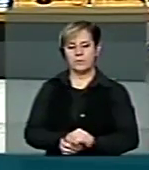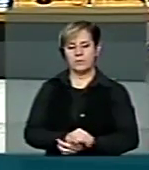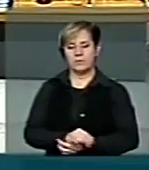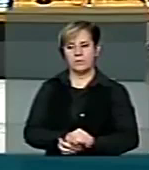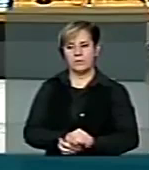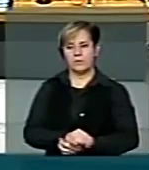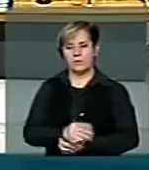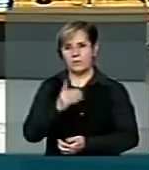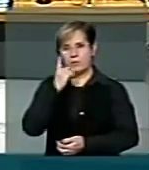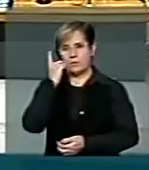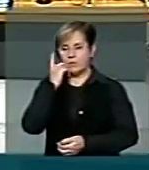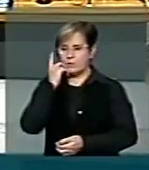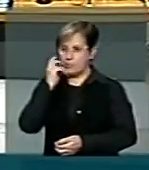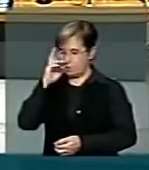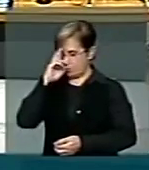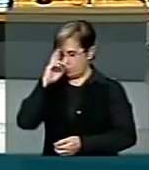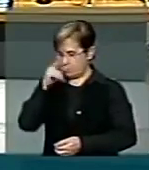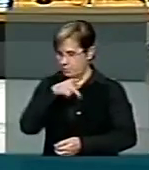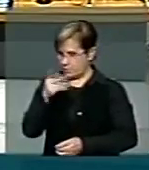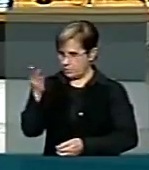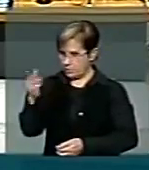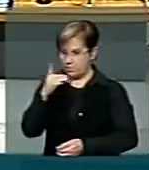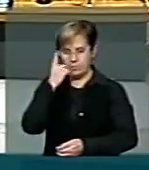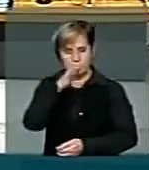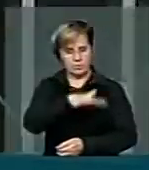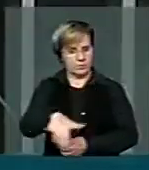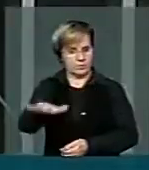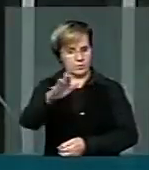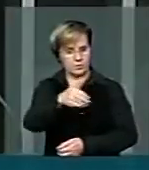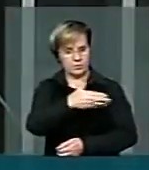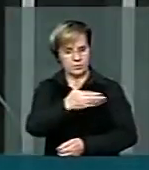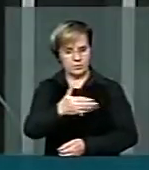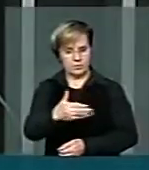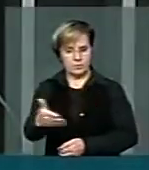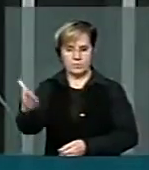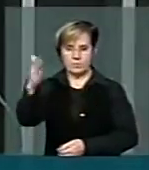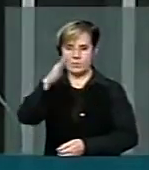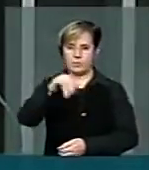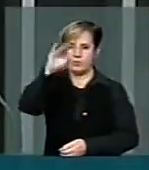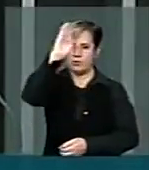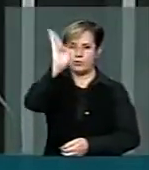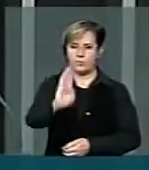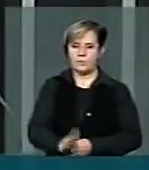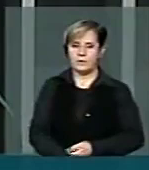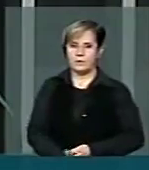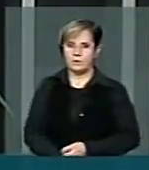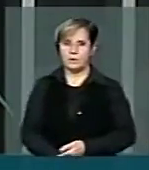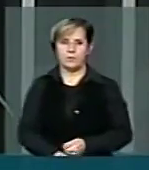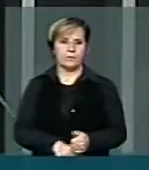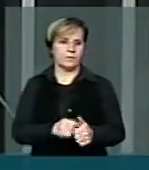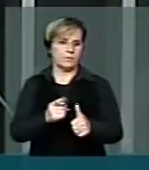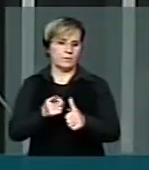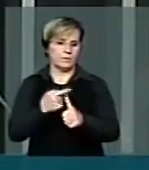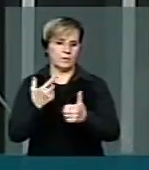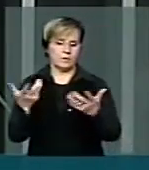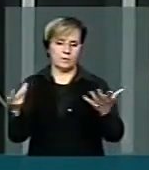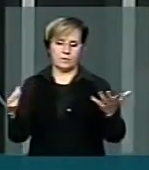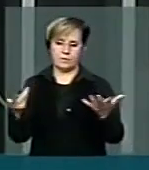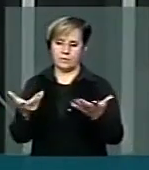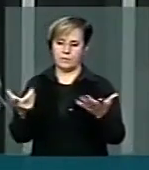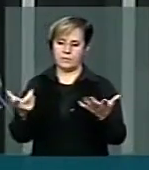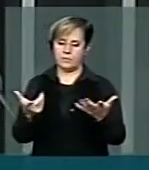Demais colegas, povo do meu Brasil. Em primeiro lugar, eu quero saudar